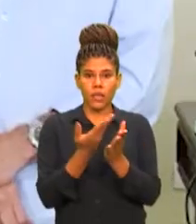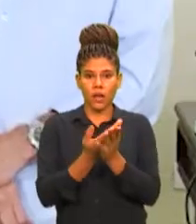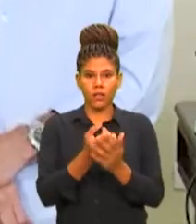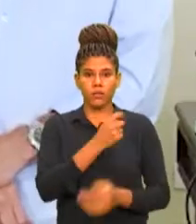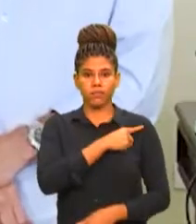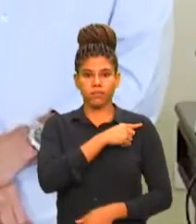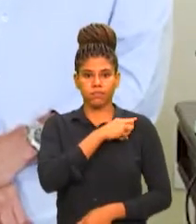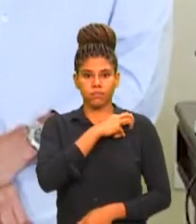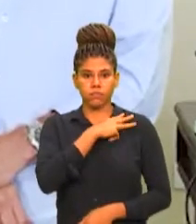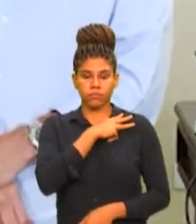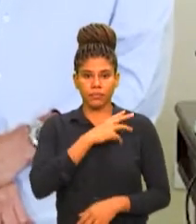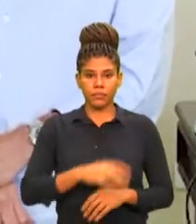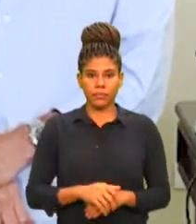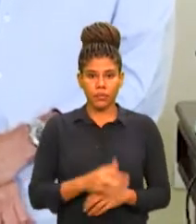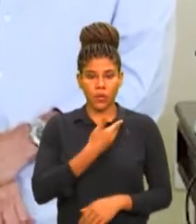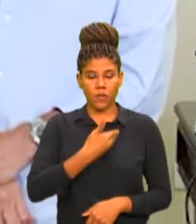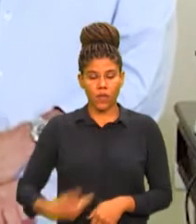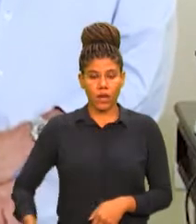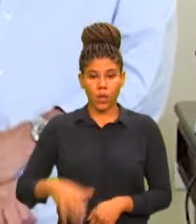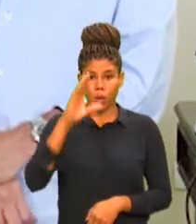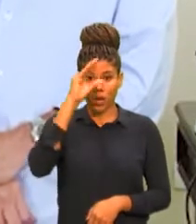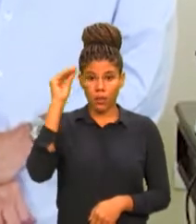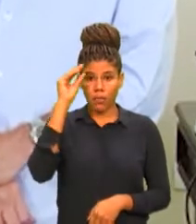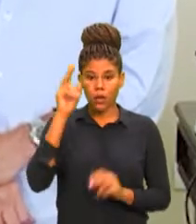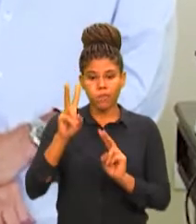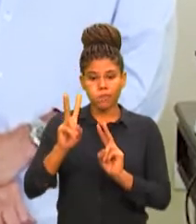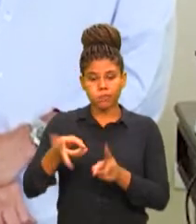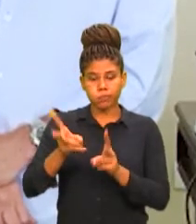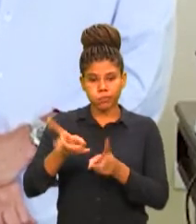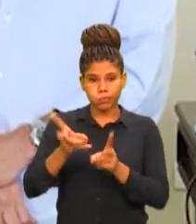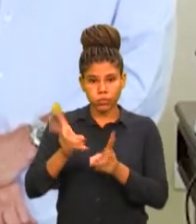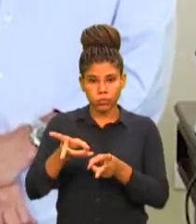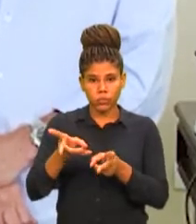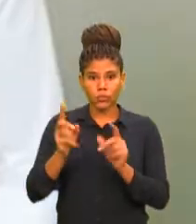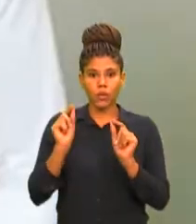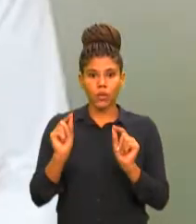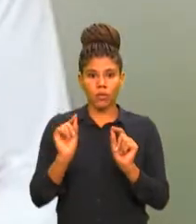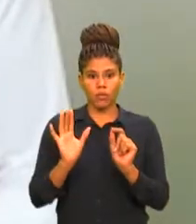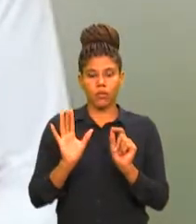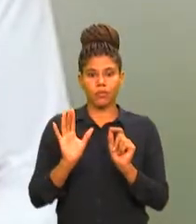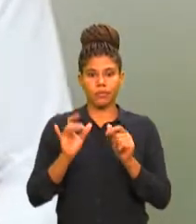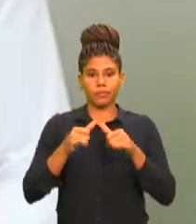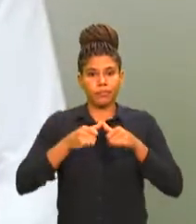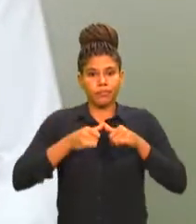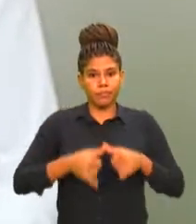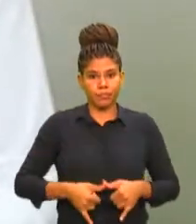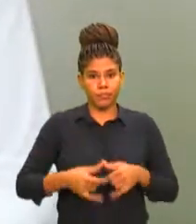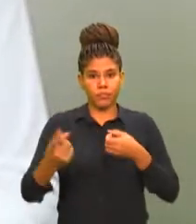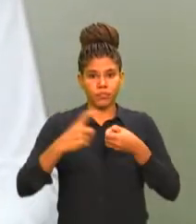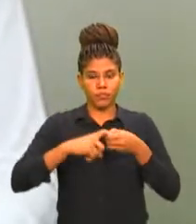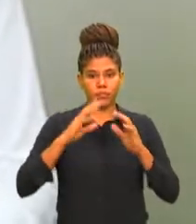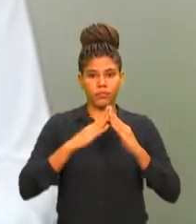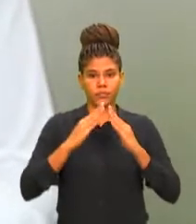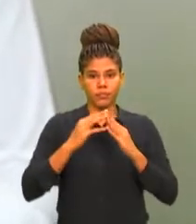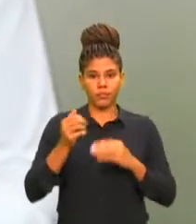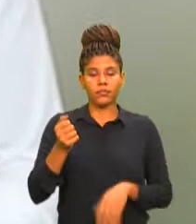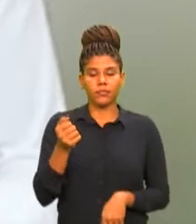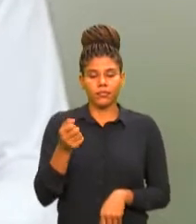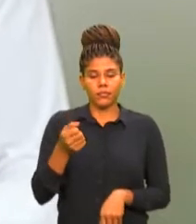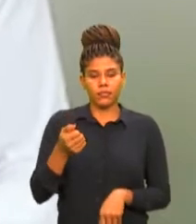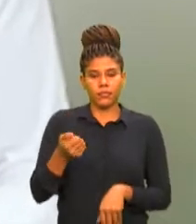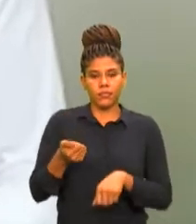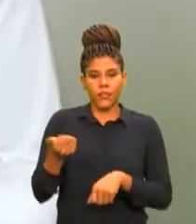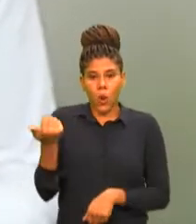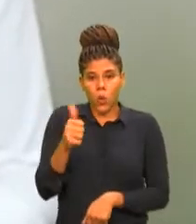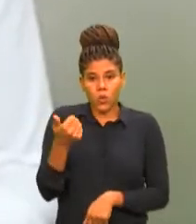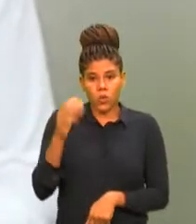O governador Camilo Santana manteve o toque de recolher a partir das 23 horas e autorizou a abertura de novos estabelecimentos com